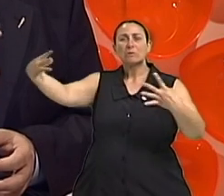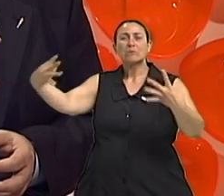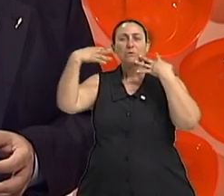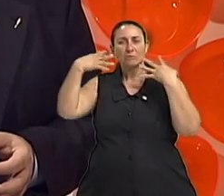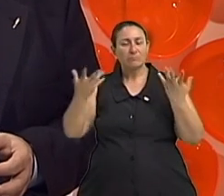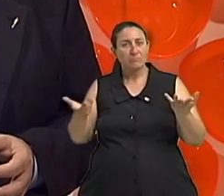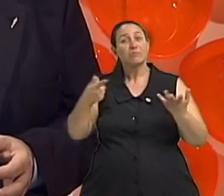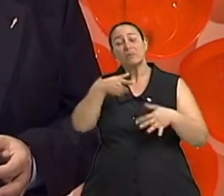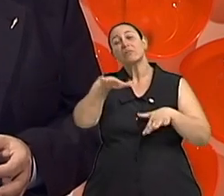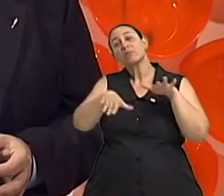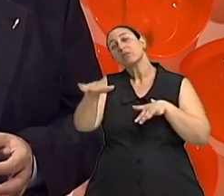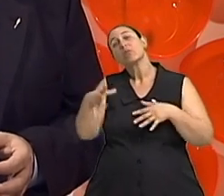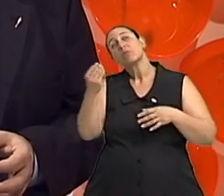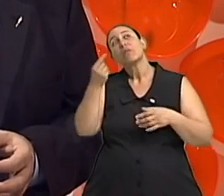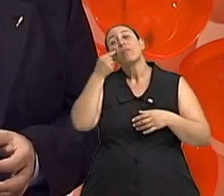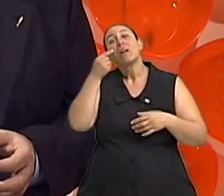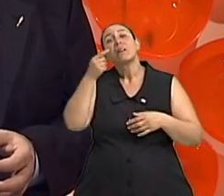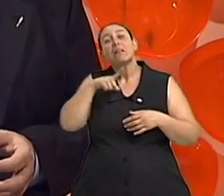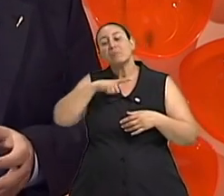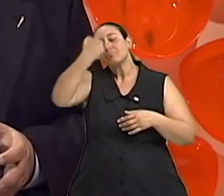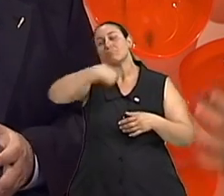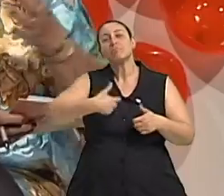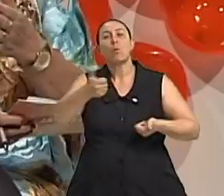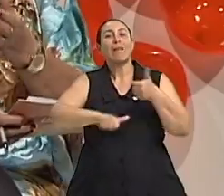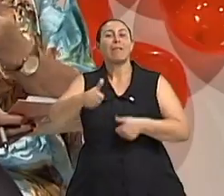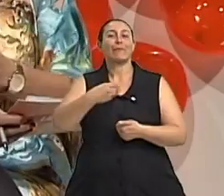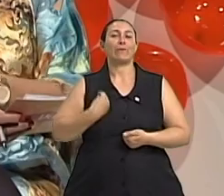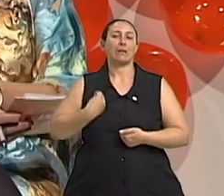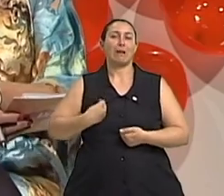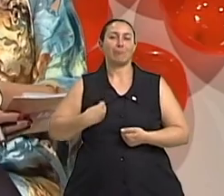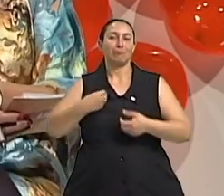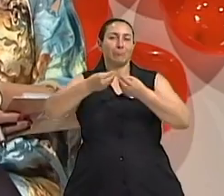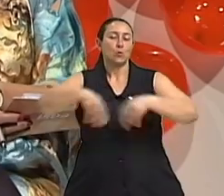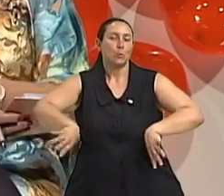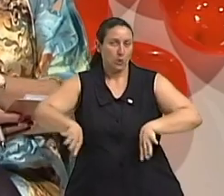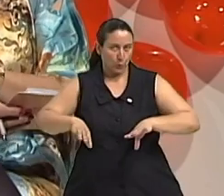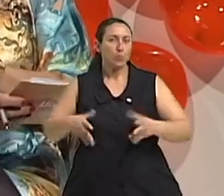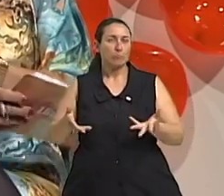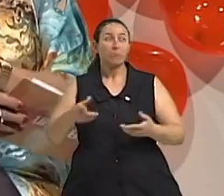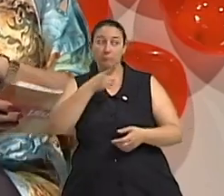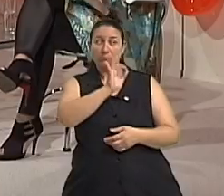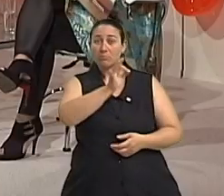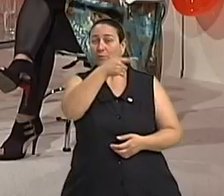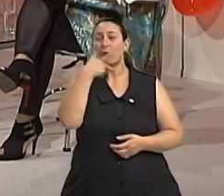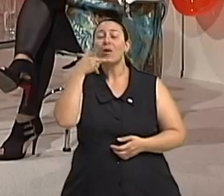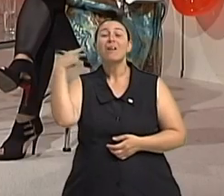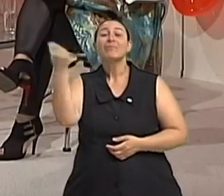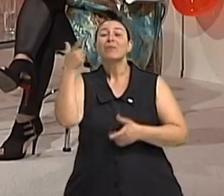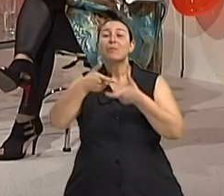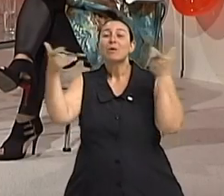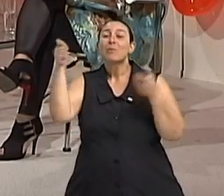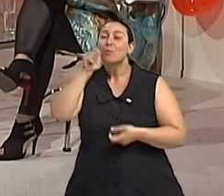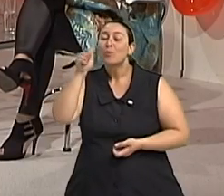comprometimento da qualidade de vida com certeza inclusive esse não falar das mulheres que o senhor falou antes